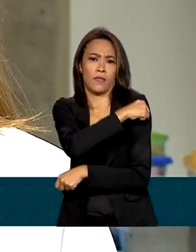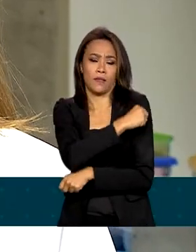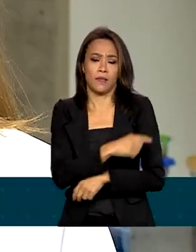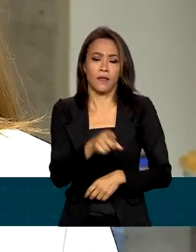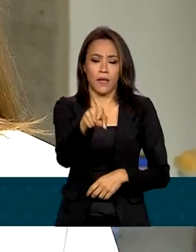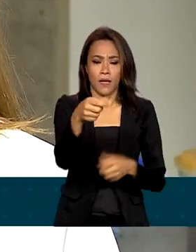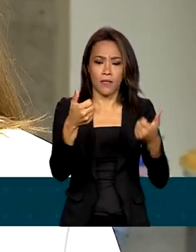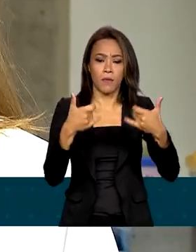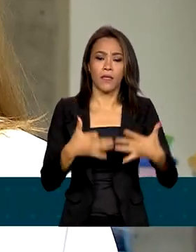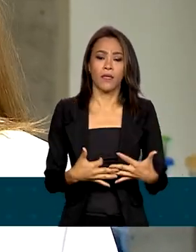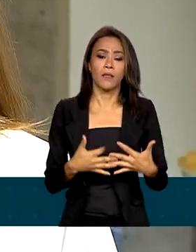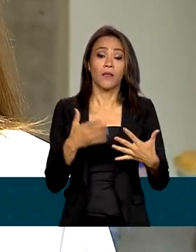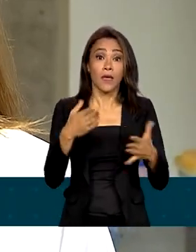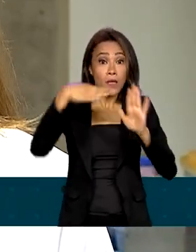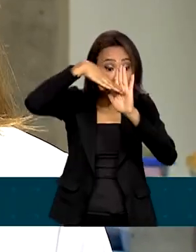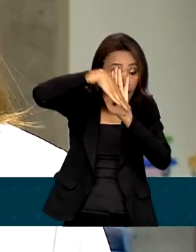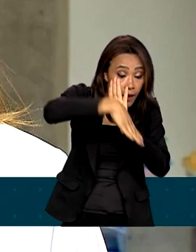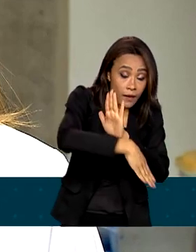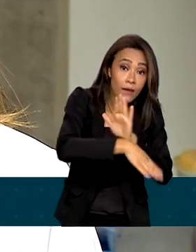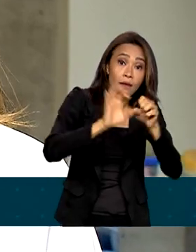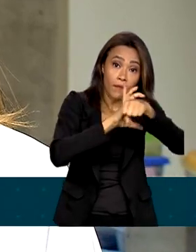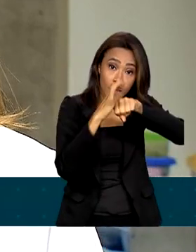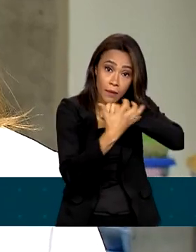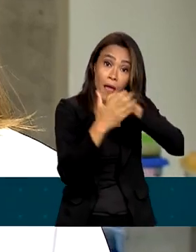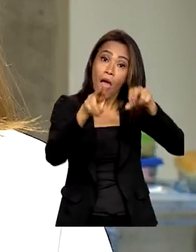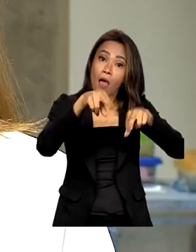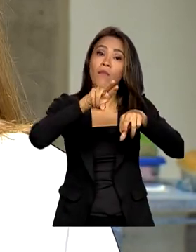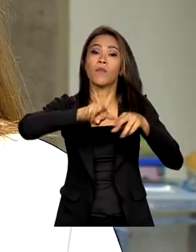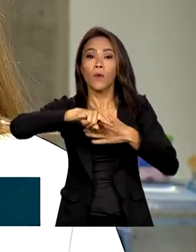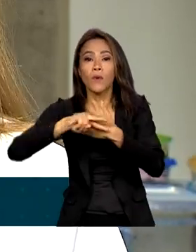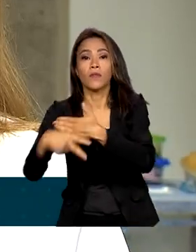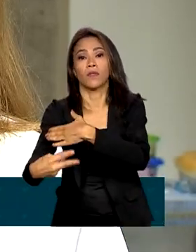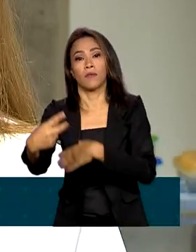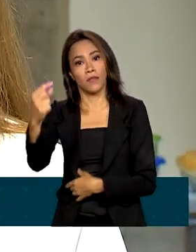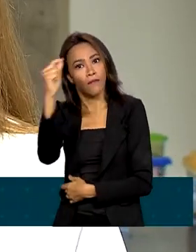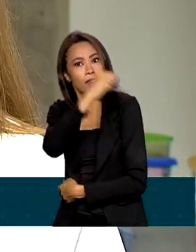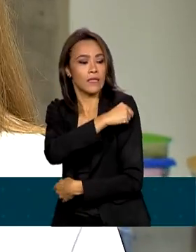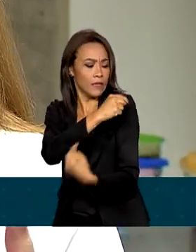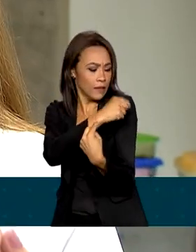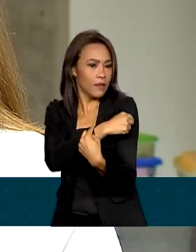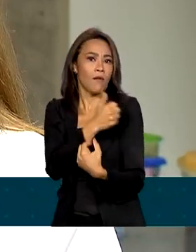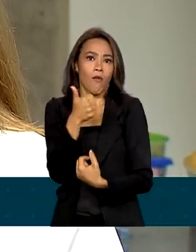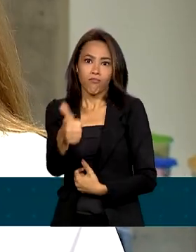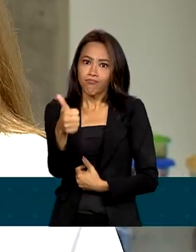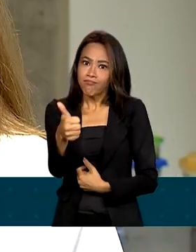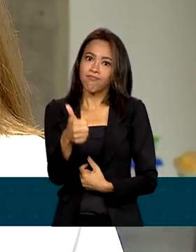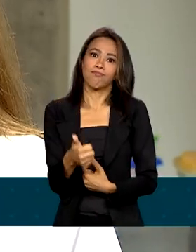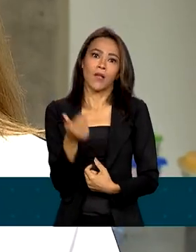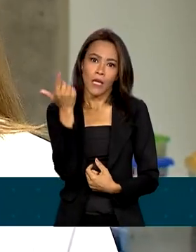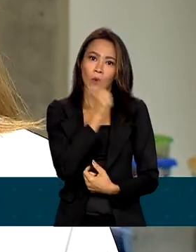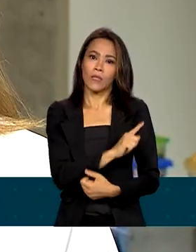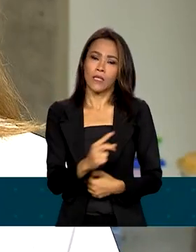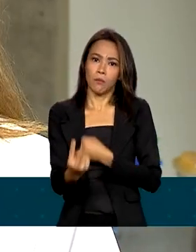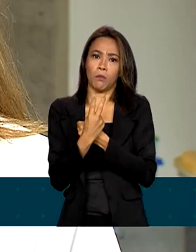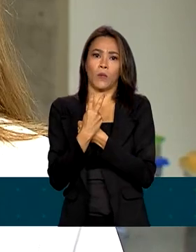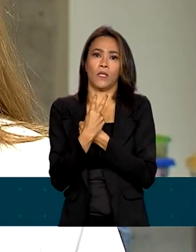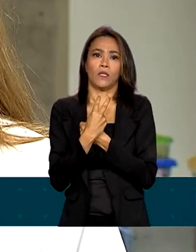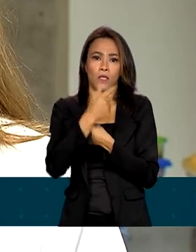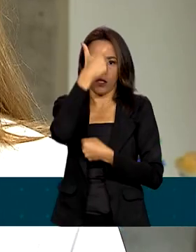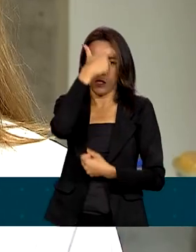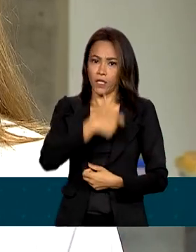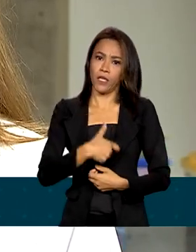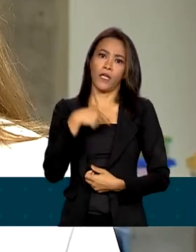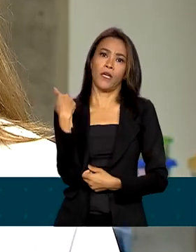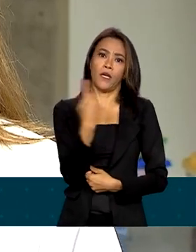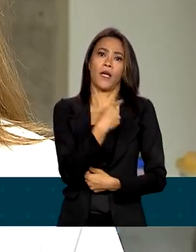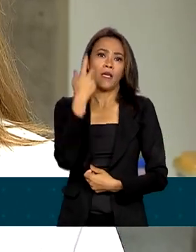justamente, é um reflexo da vacinação. Então, as vacinas conseguiram imunizar as pessoas e também